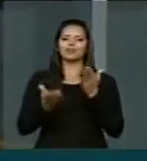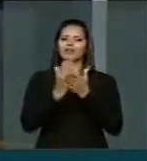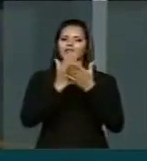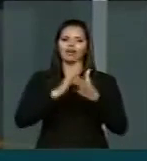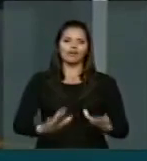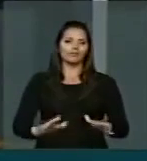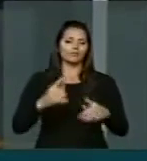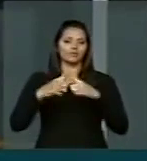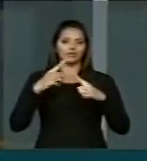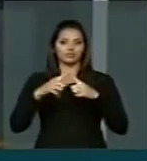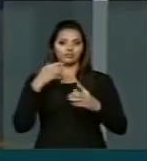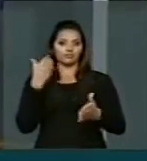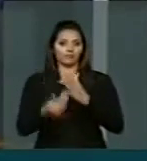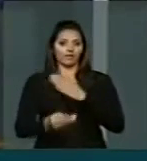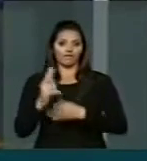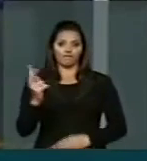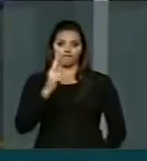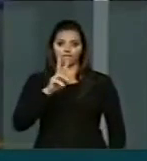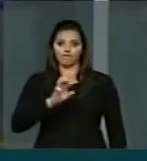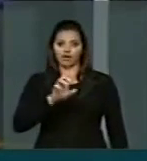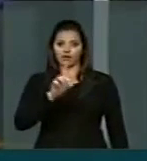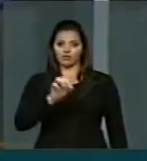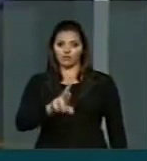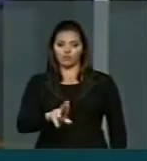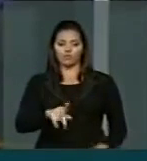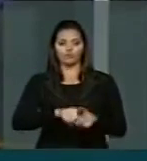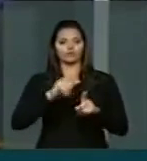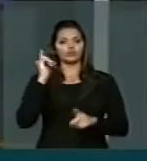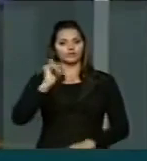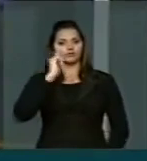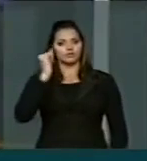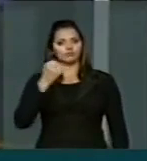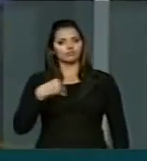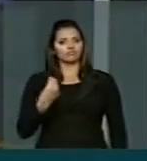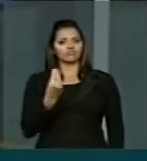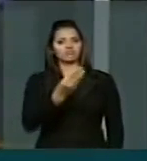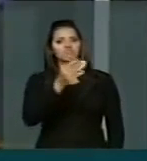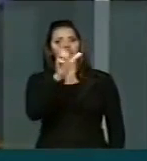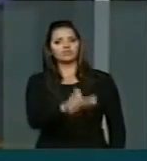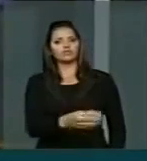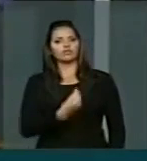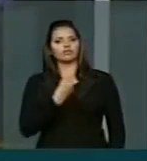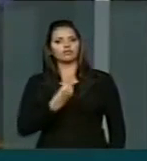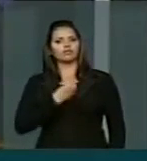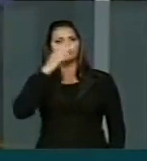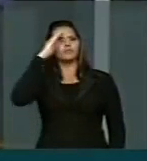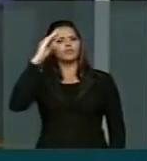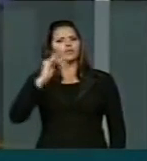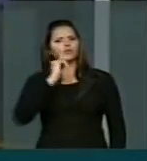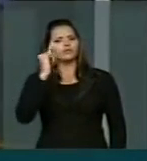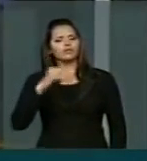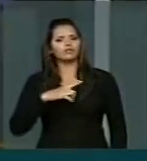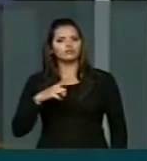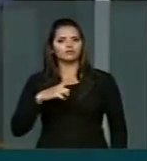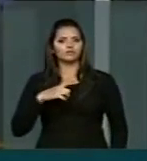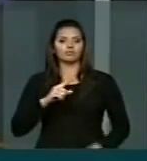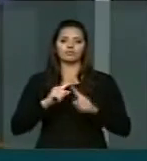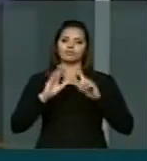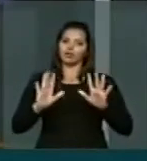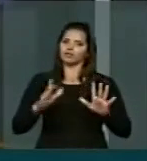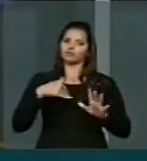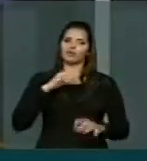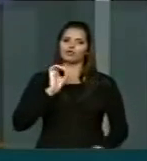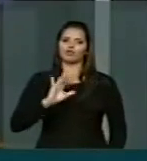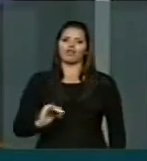pela perda de valores e a importância dada à vida? A prioridade não deve ser o